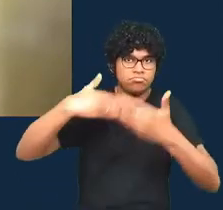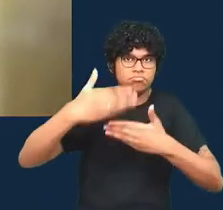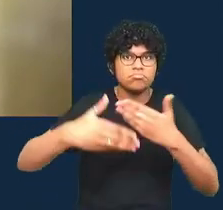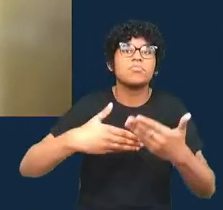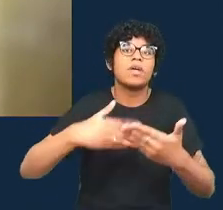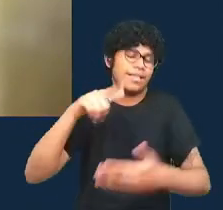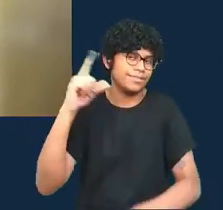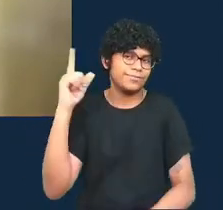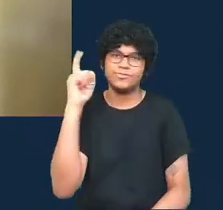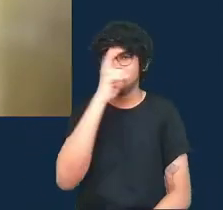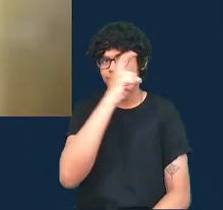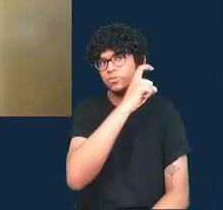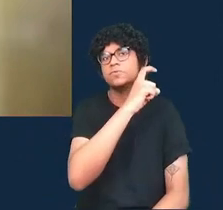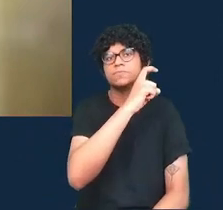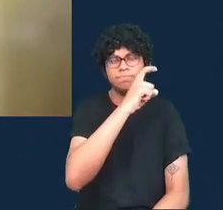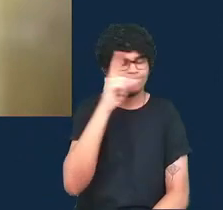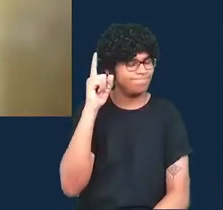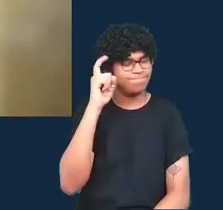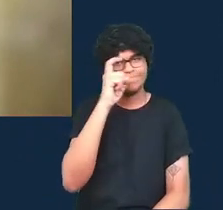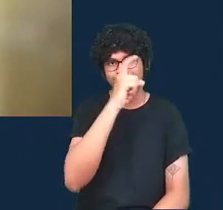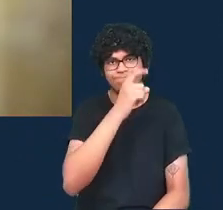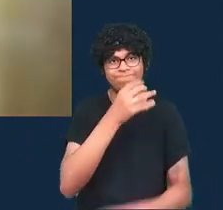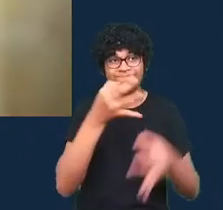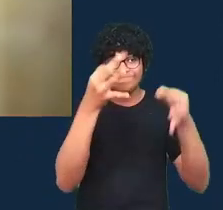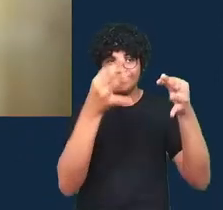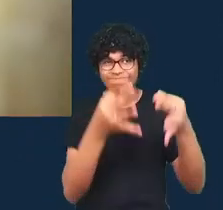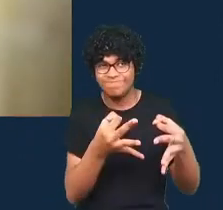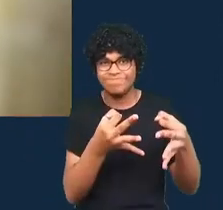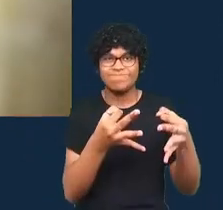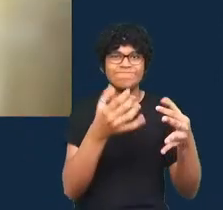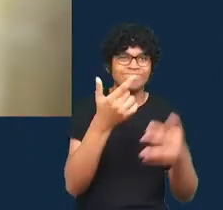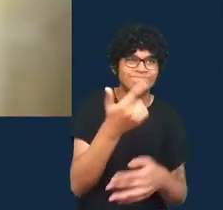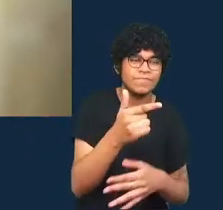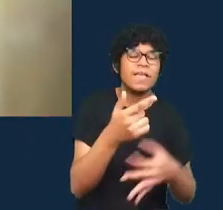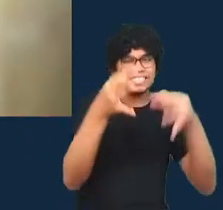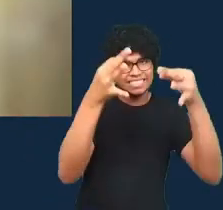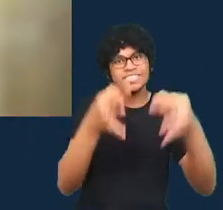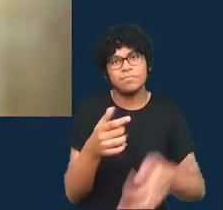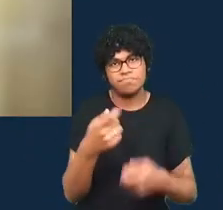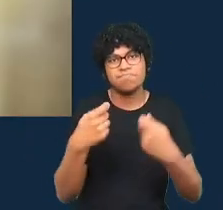difícil sermos incertos quando falamos nesses assuntos